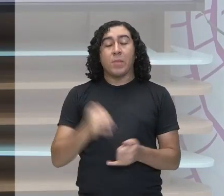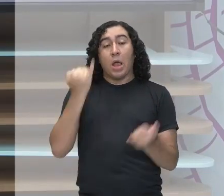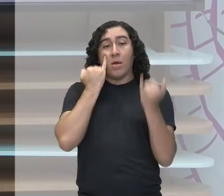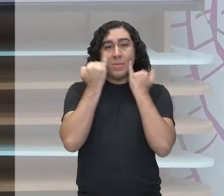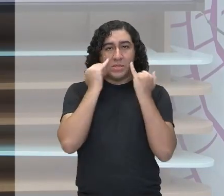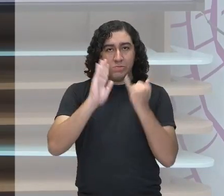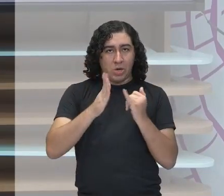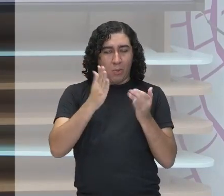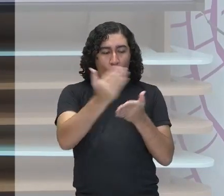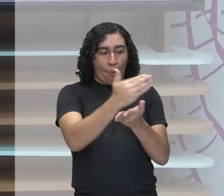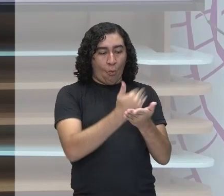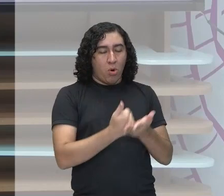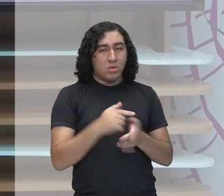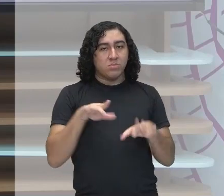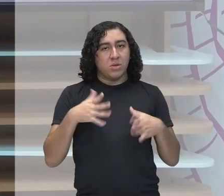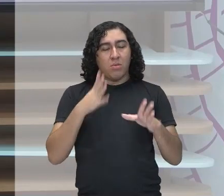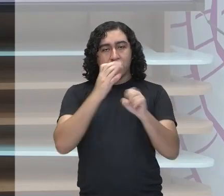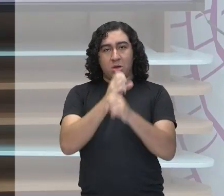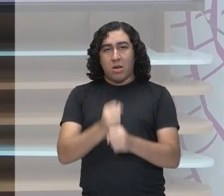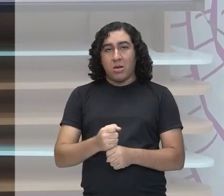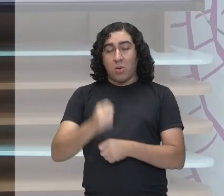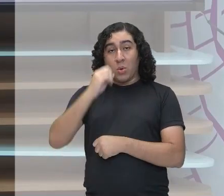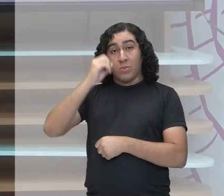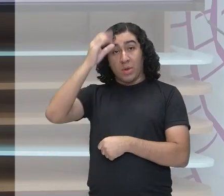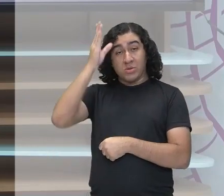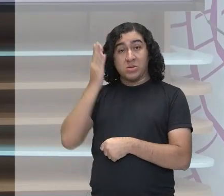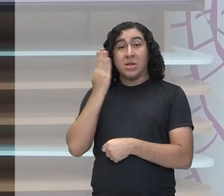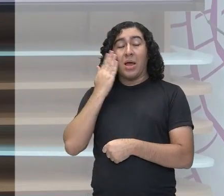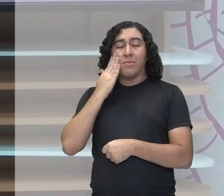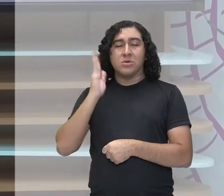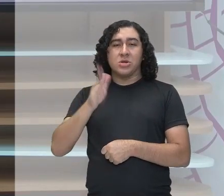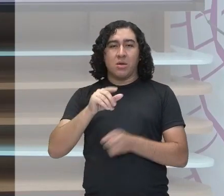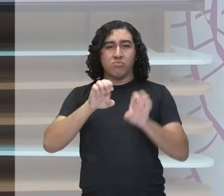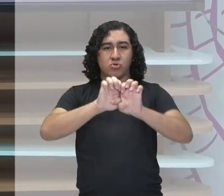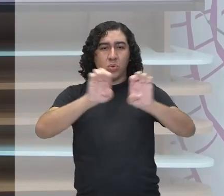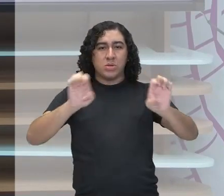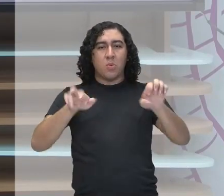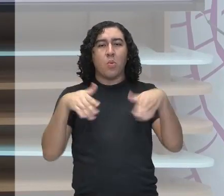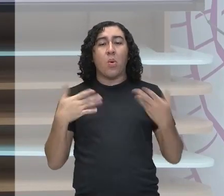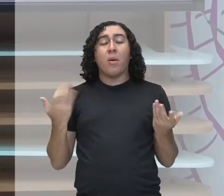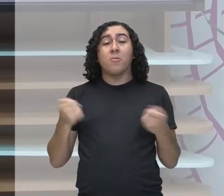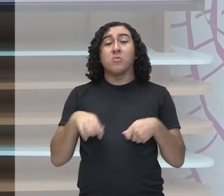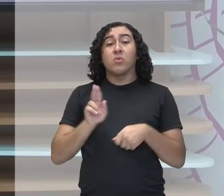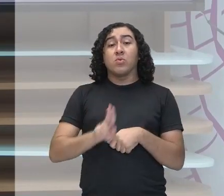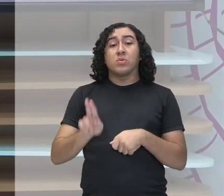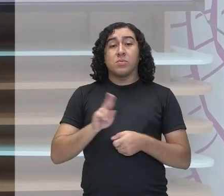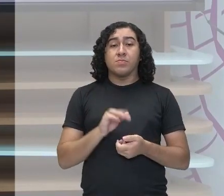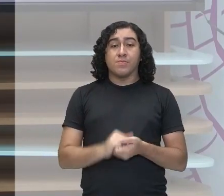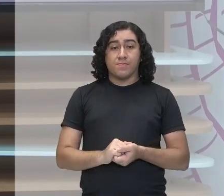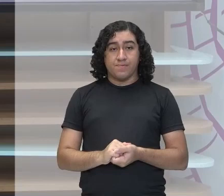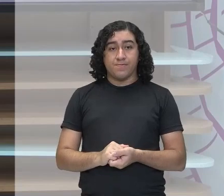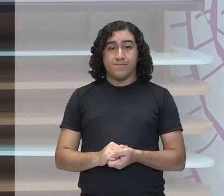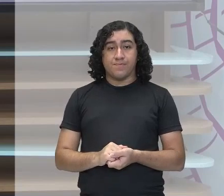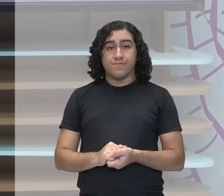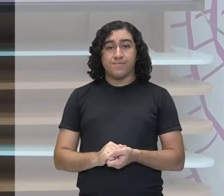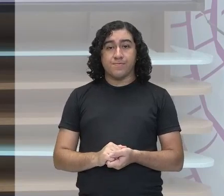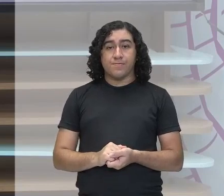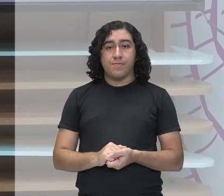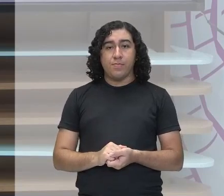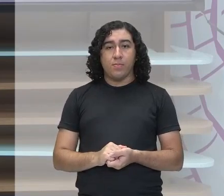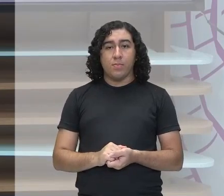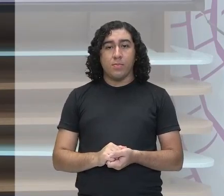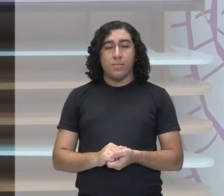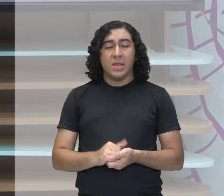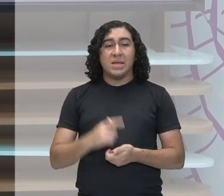e os nossos conhecimentos com aquelas fórmulas, né? Aqui, qual é a fórmula que nós vamos utilizar? Nós estamos vendo praticamente